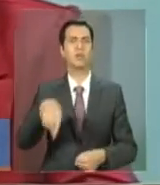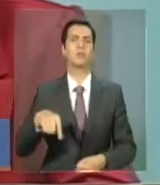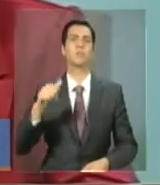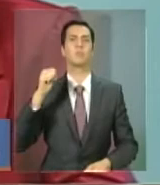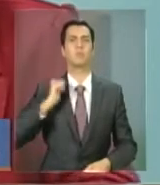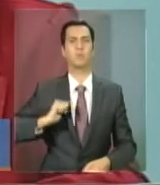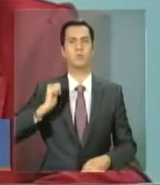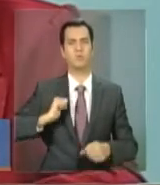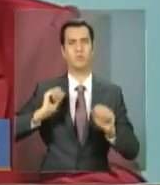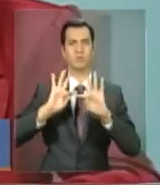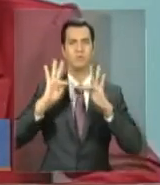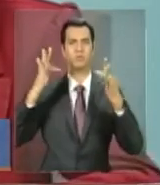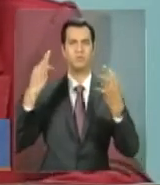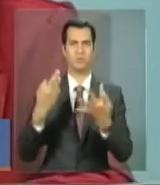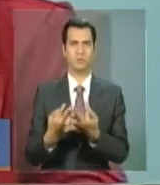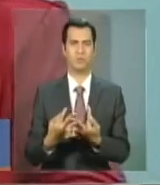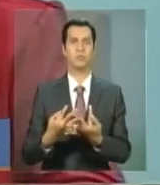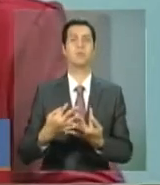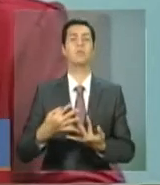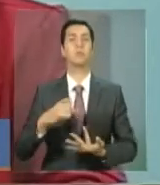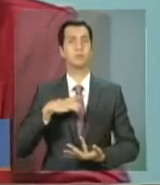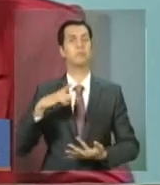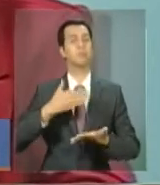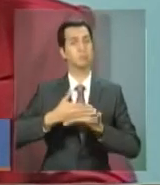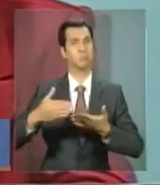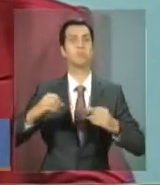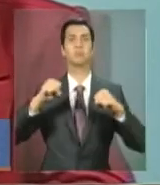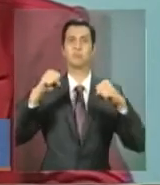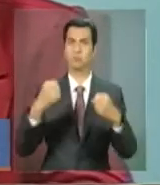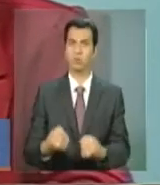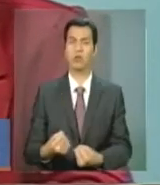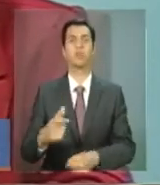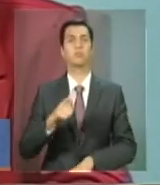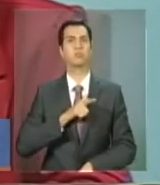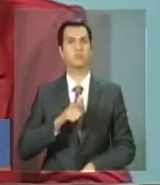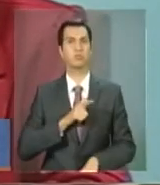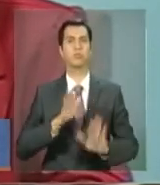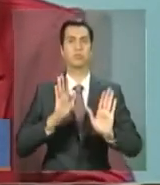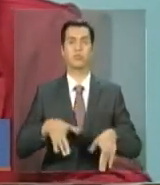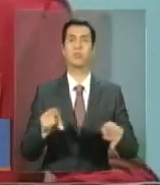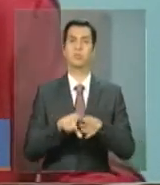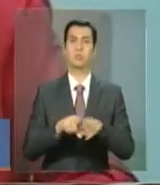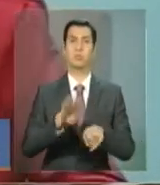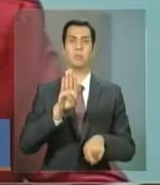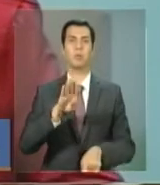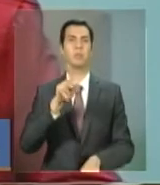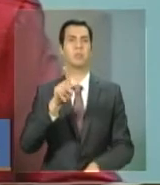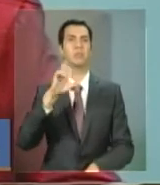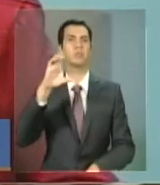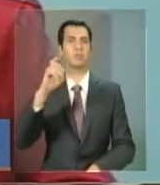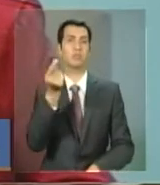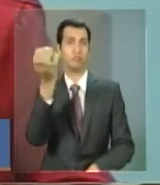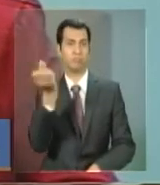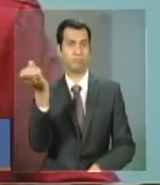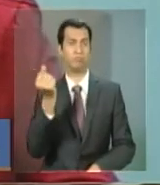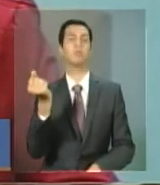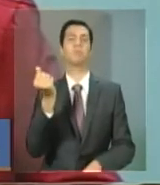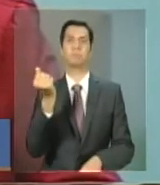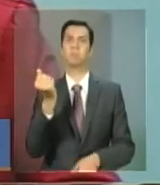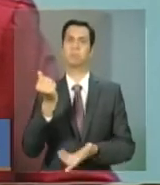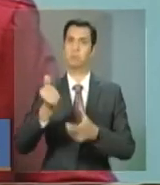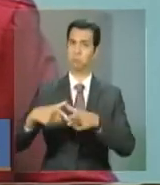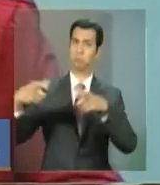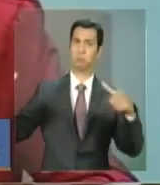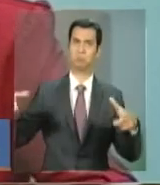forte do programa Bolsa Família, da expansão do BPC. Tem uma coisa que a senhora